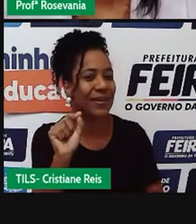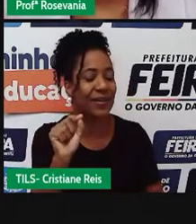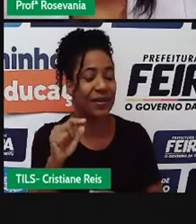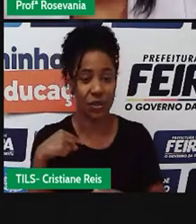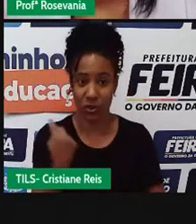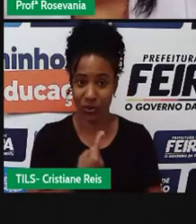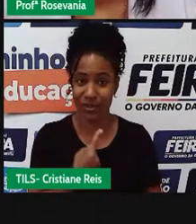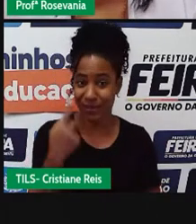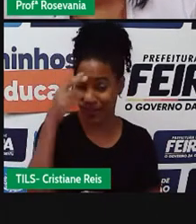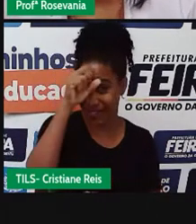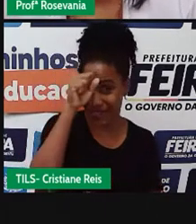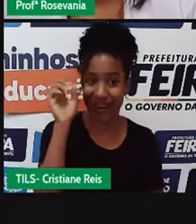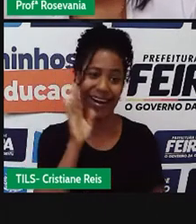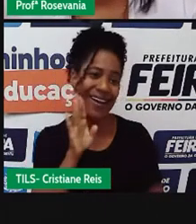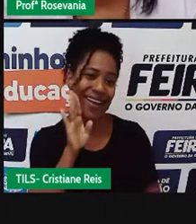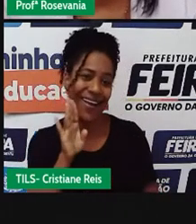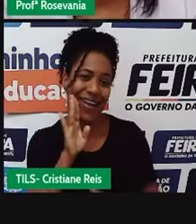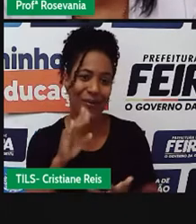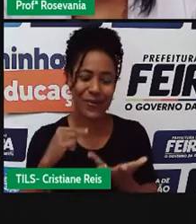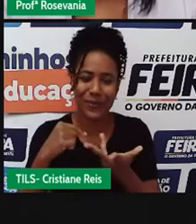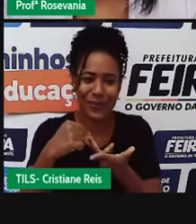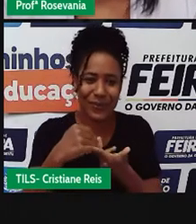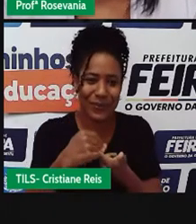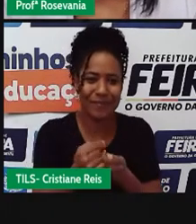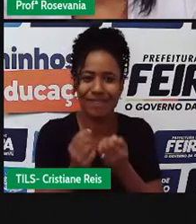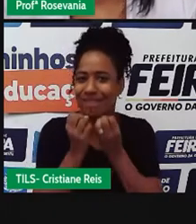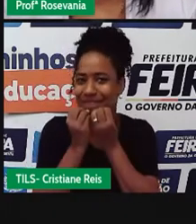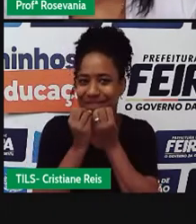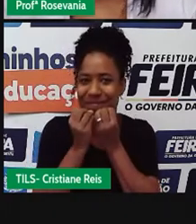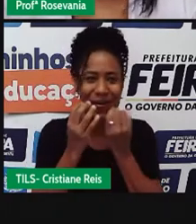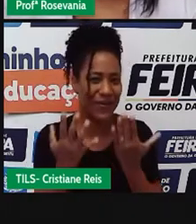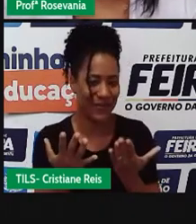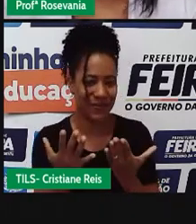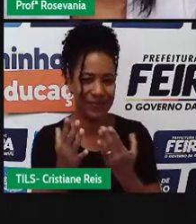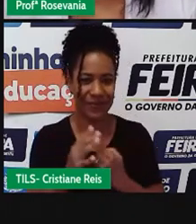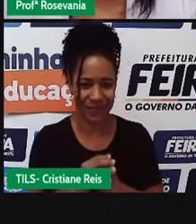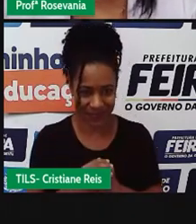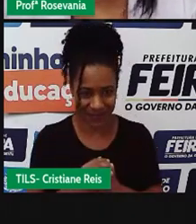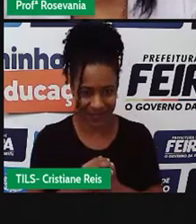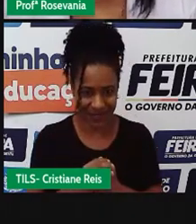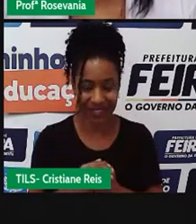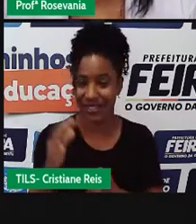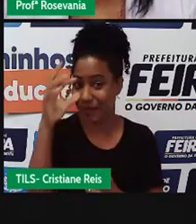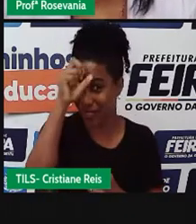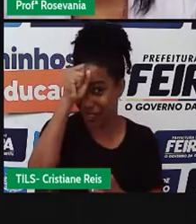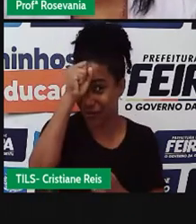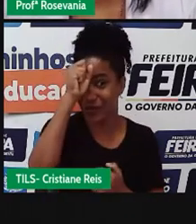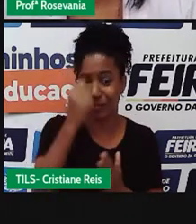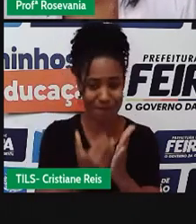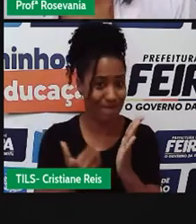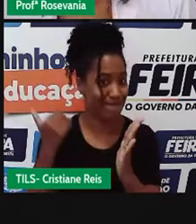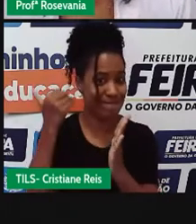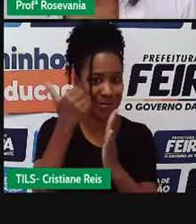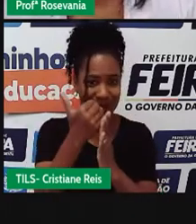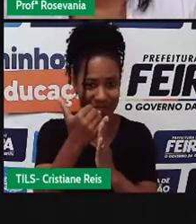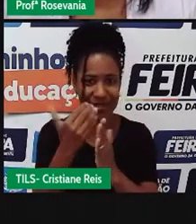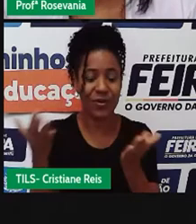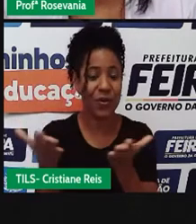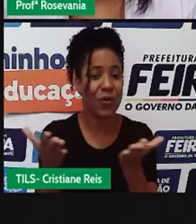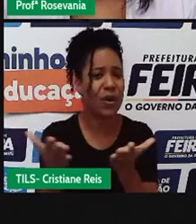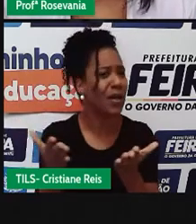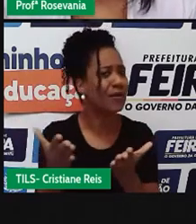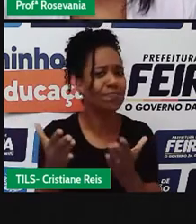coisas legais, que vocês já aprenderam tantas coisas, né, nas nossas aulas, então nós vamos falar sobre a rede de